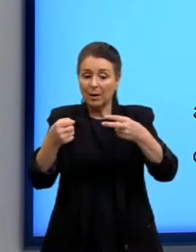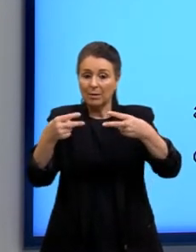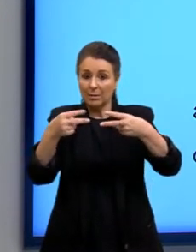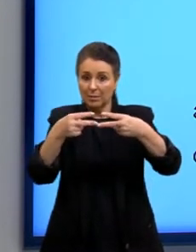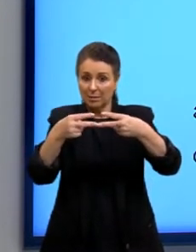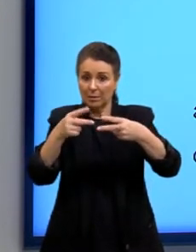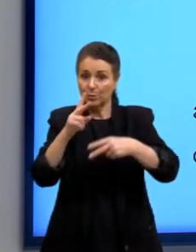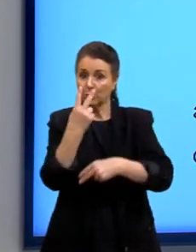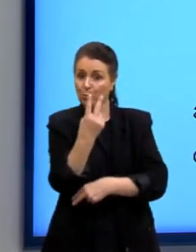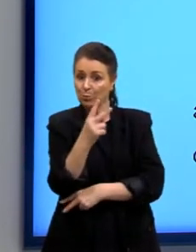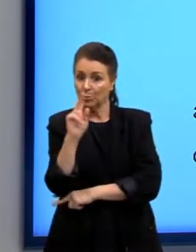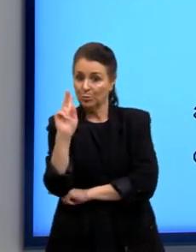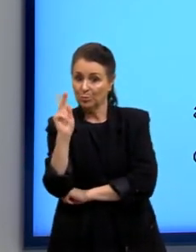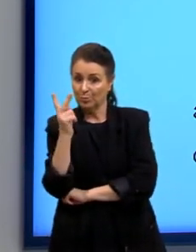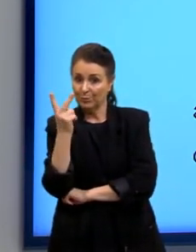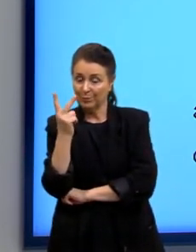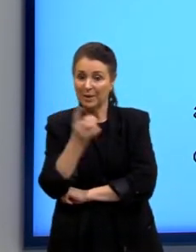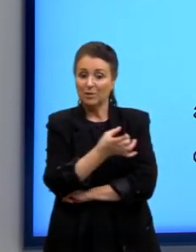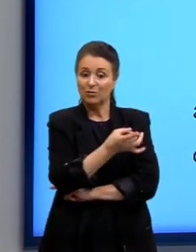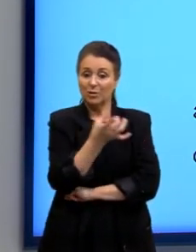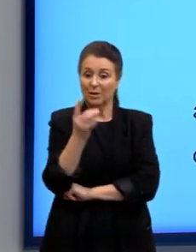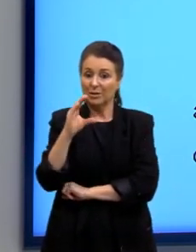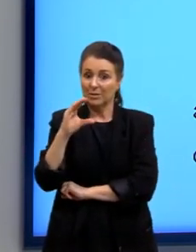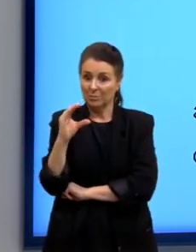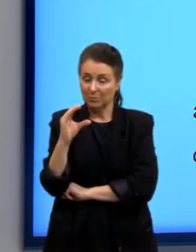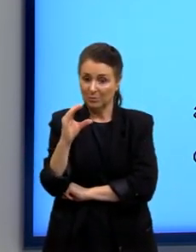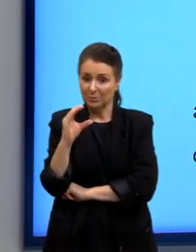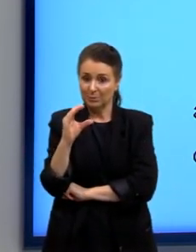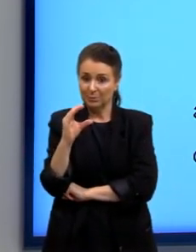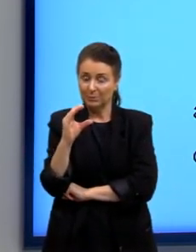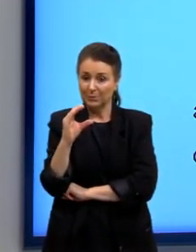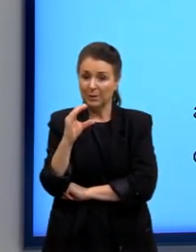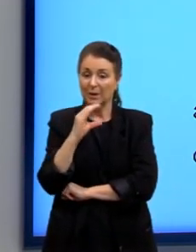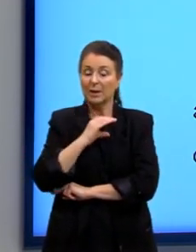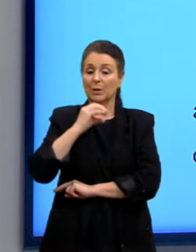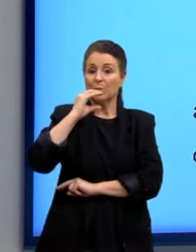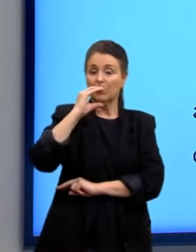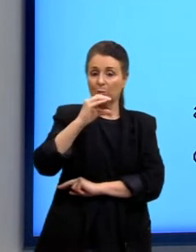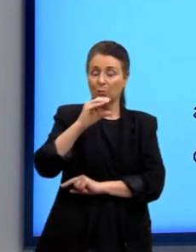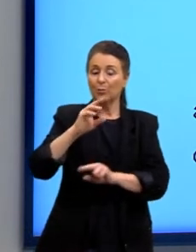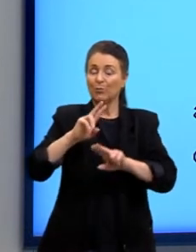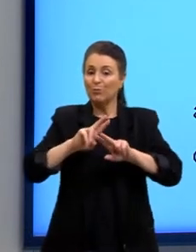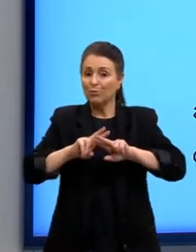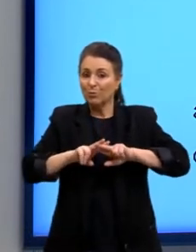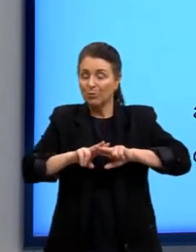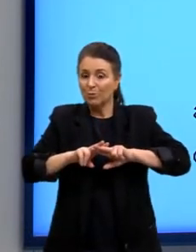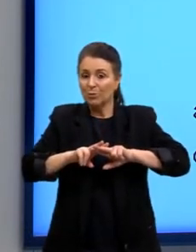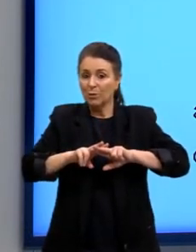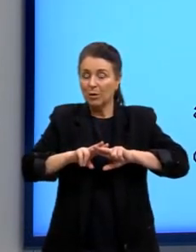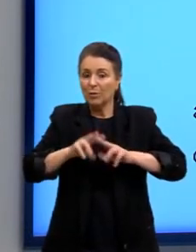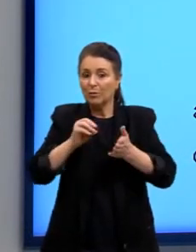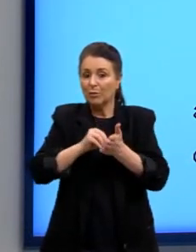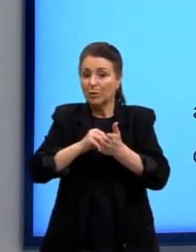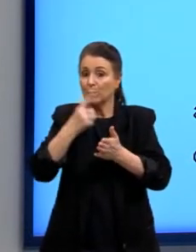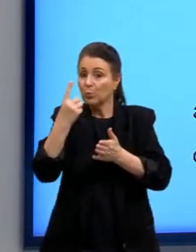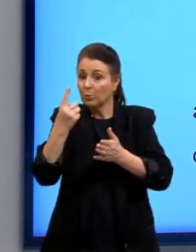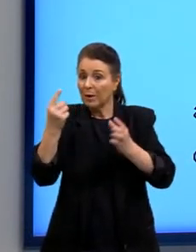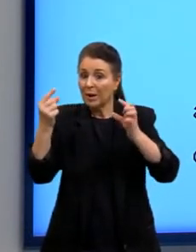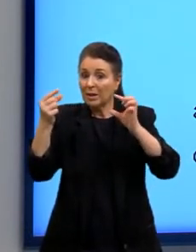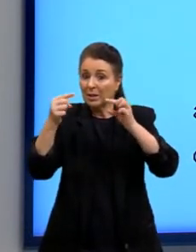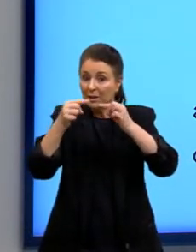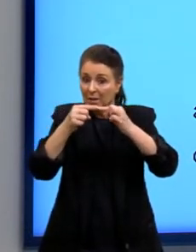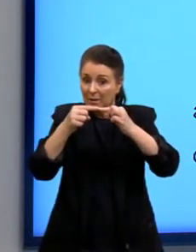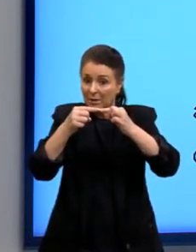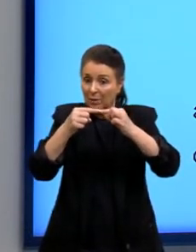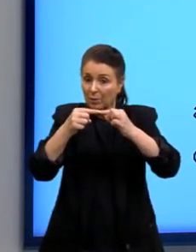hidrogênios de cada um dos carbonos, sendo que esses carbonos vão ficar faltando uma ligação e eles vão se